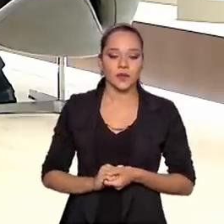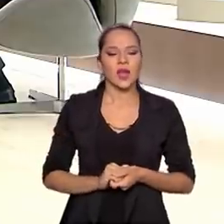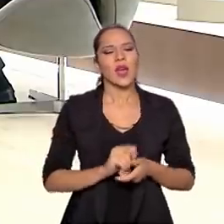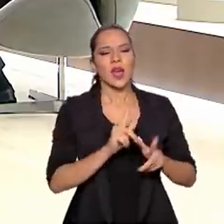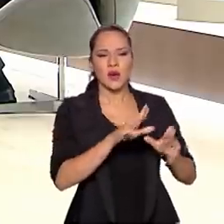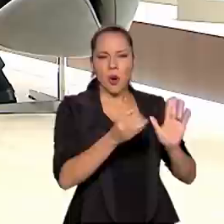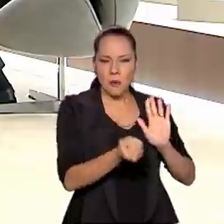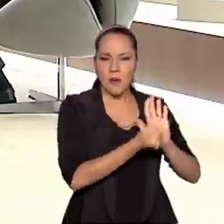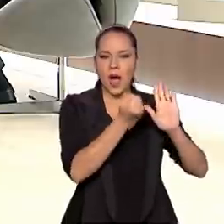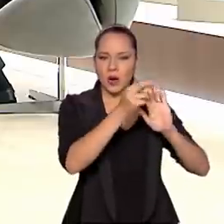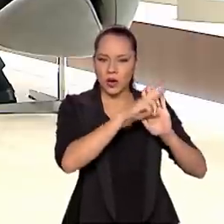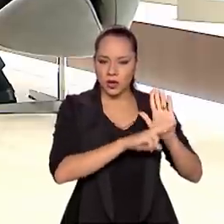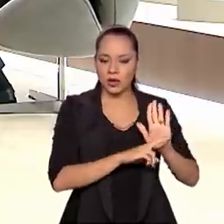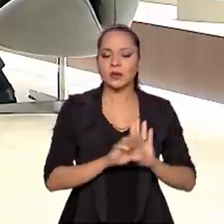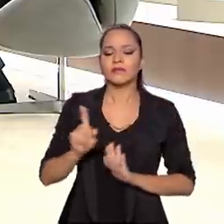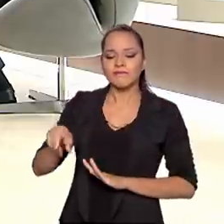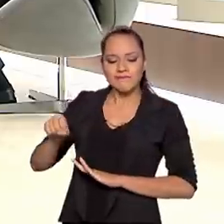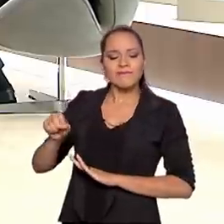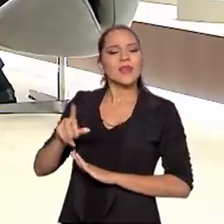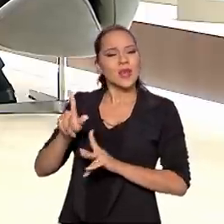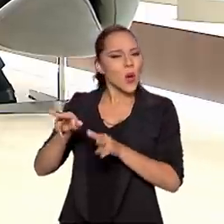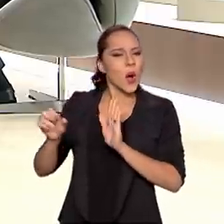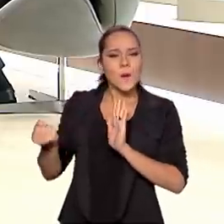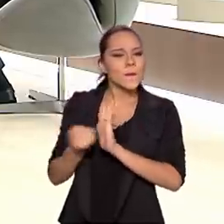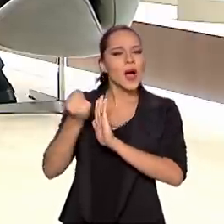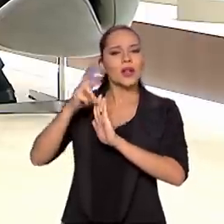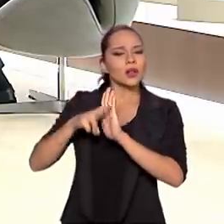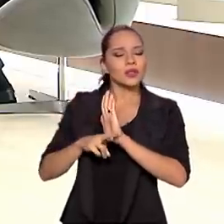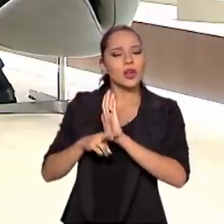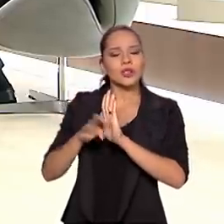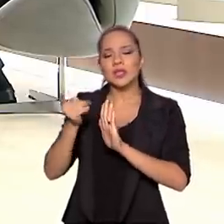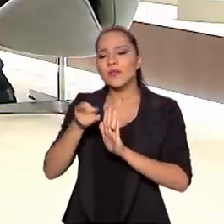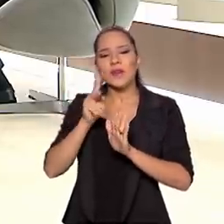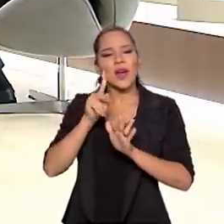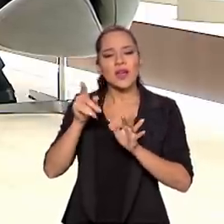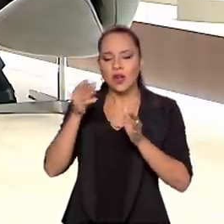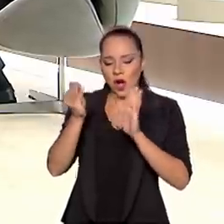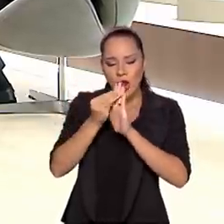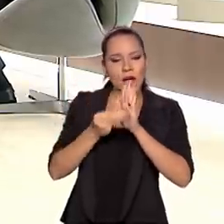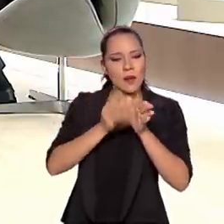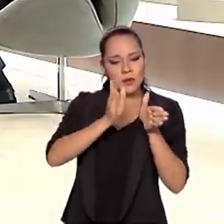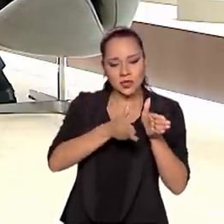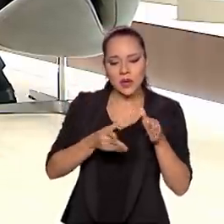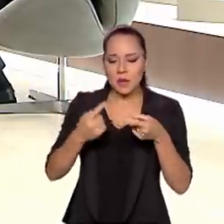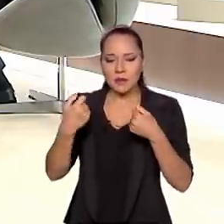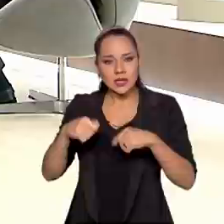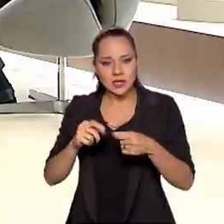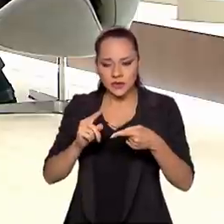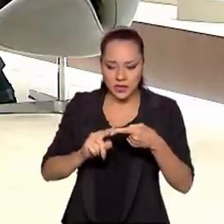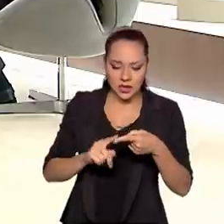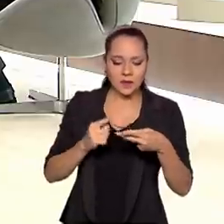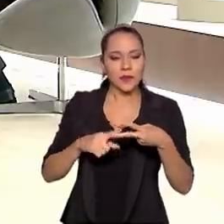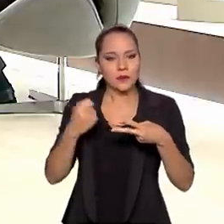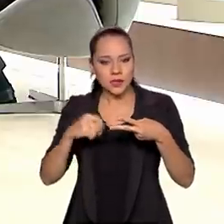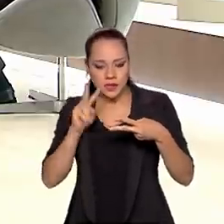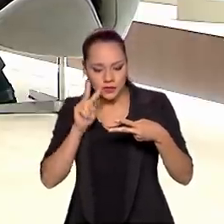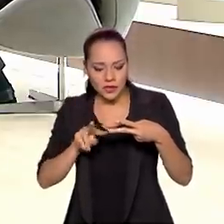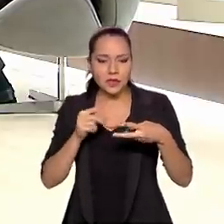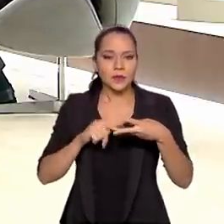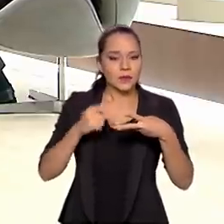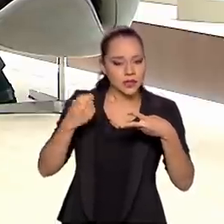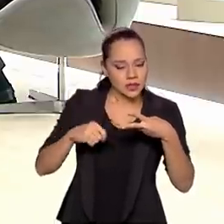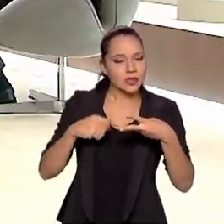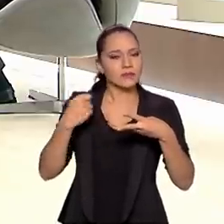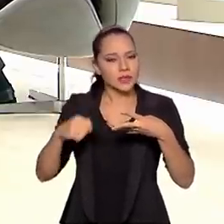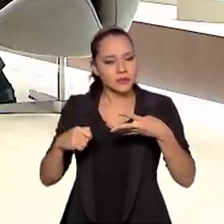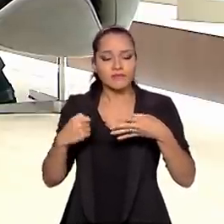regulatório. É um marco regulatório. E ali você define efetivamente fluxos, procedimentos, tem que ouvir dessa forma, tem que se traduzir desse jeito. É isso